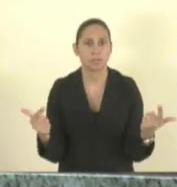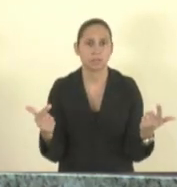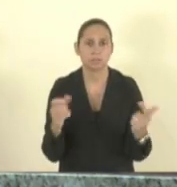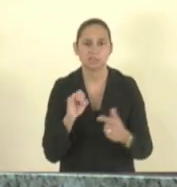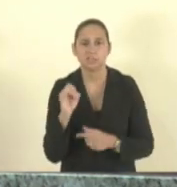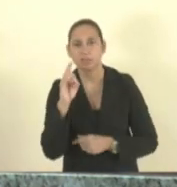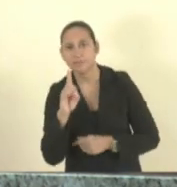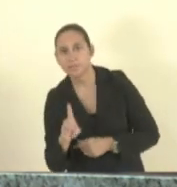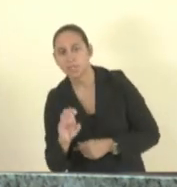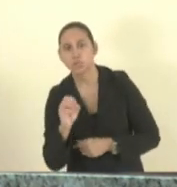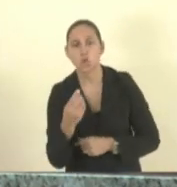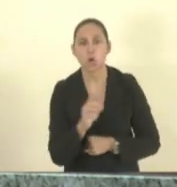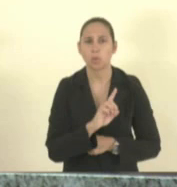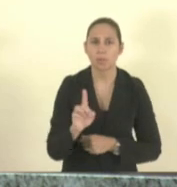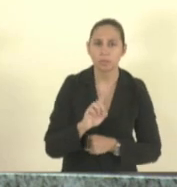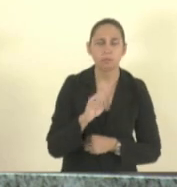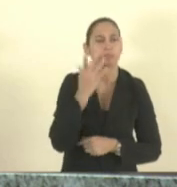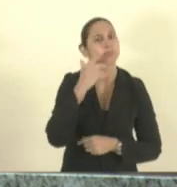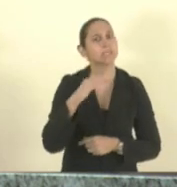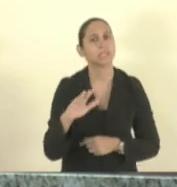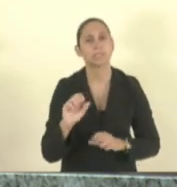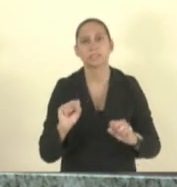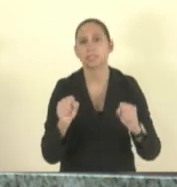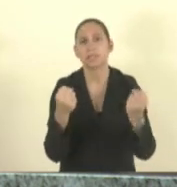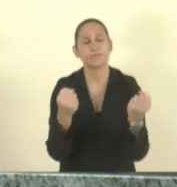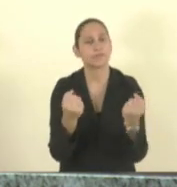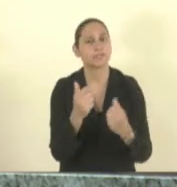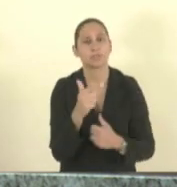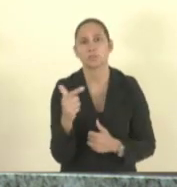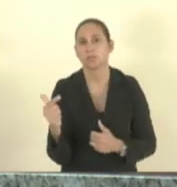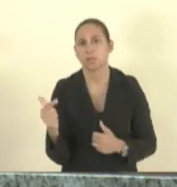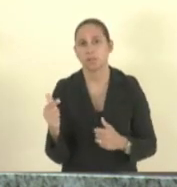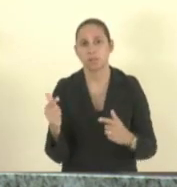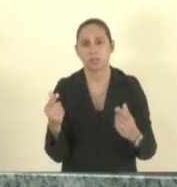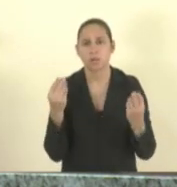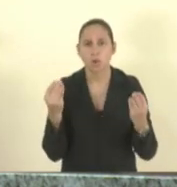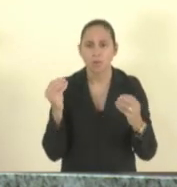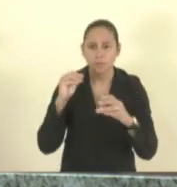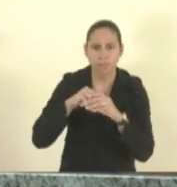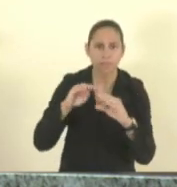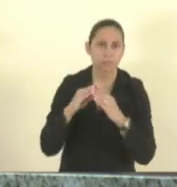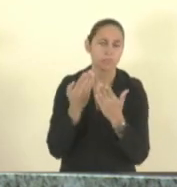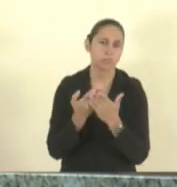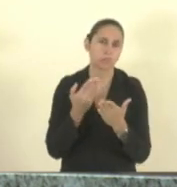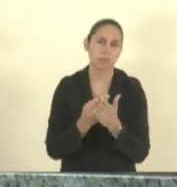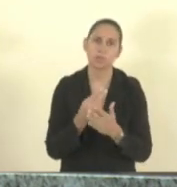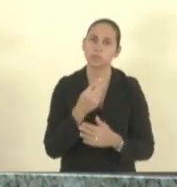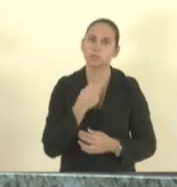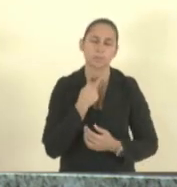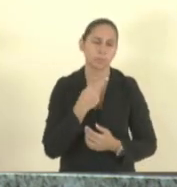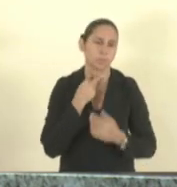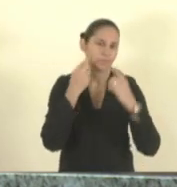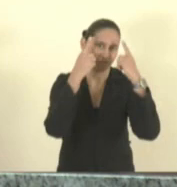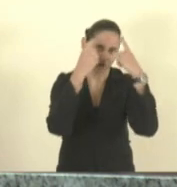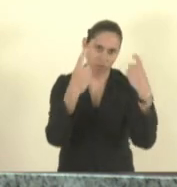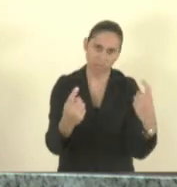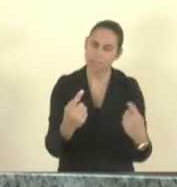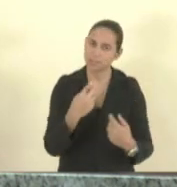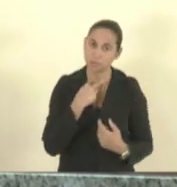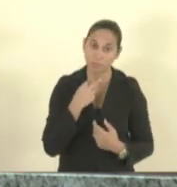na escola não é para ser vítima de agressão muito menos ela está ali para